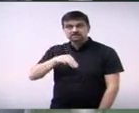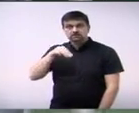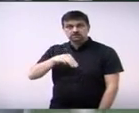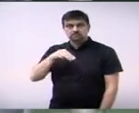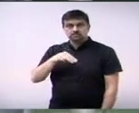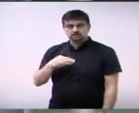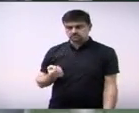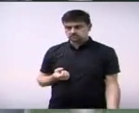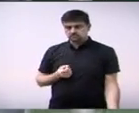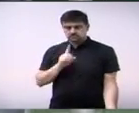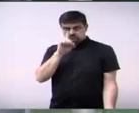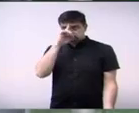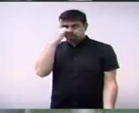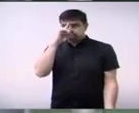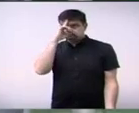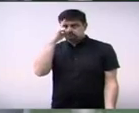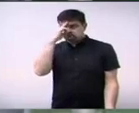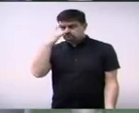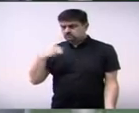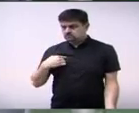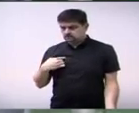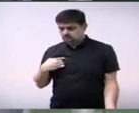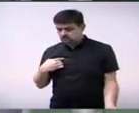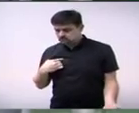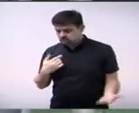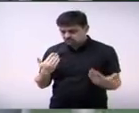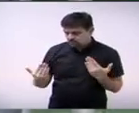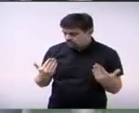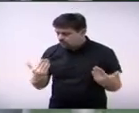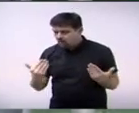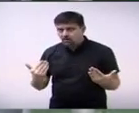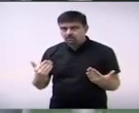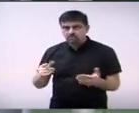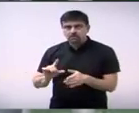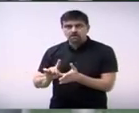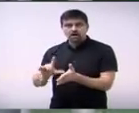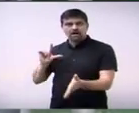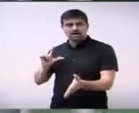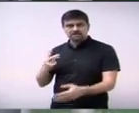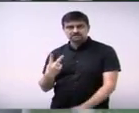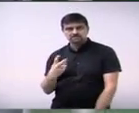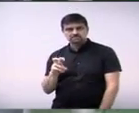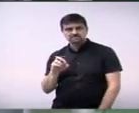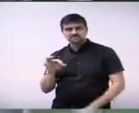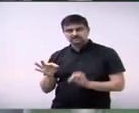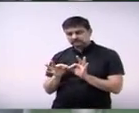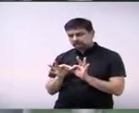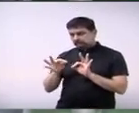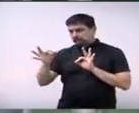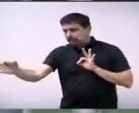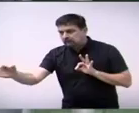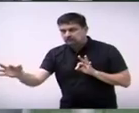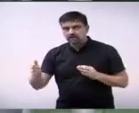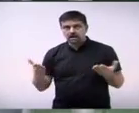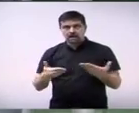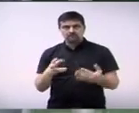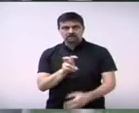questionar, se eu não tiver uma criticidade na hora que eu voto. São vários artigos aqui,